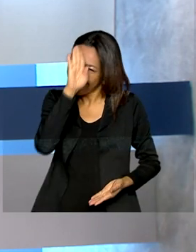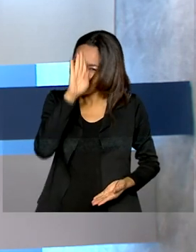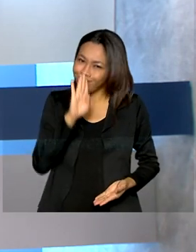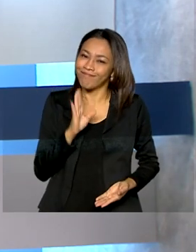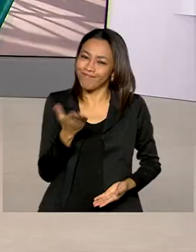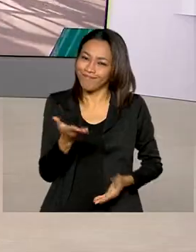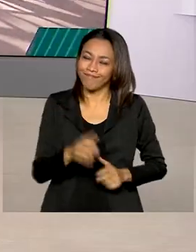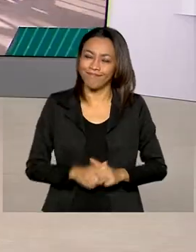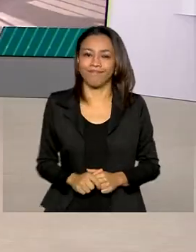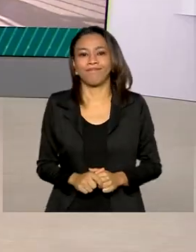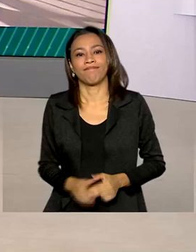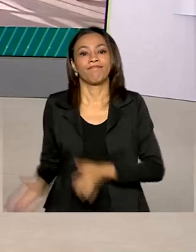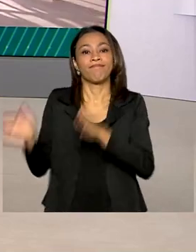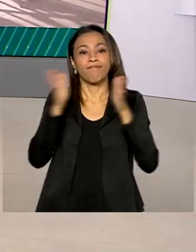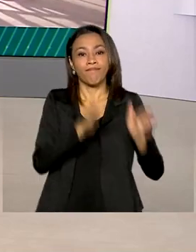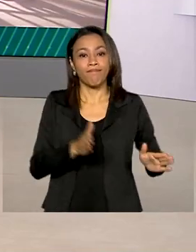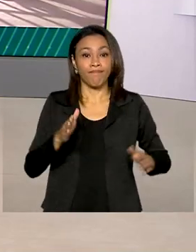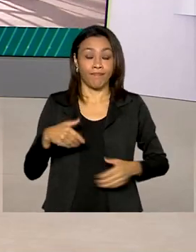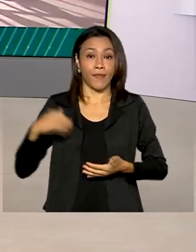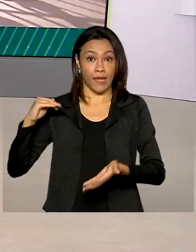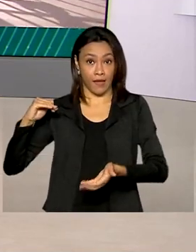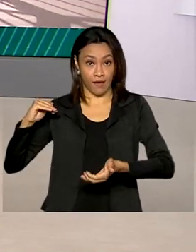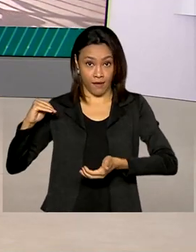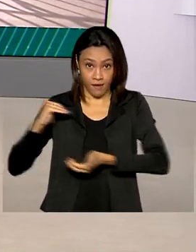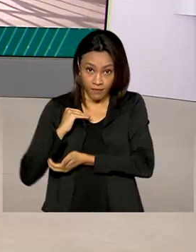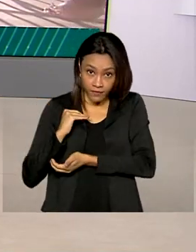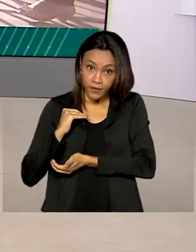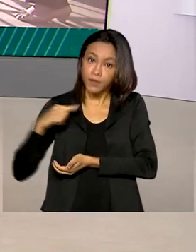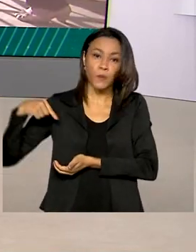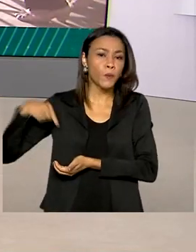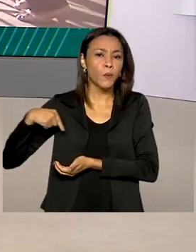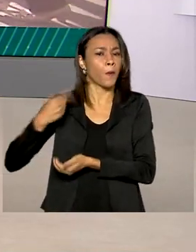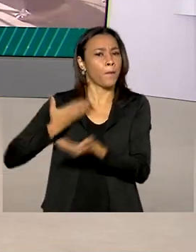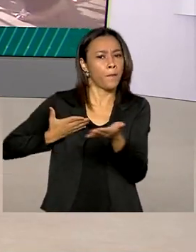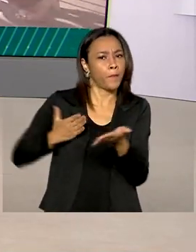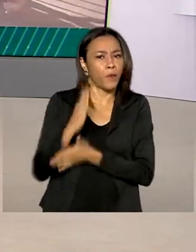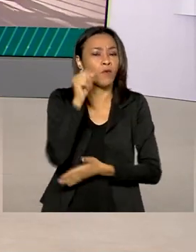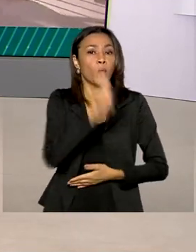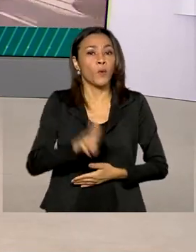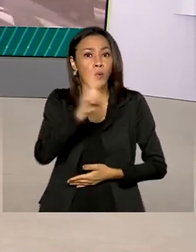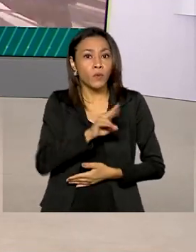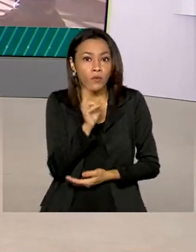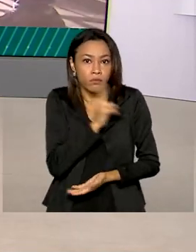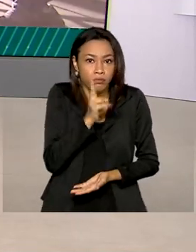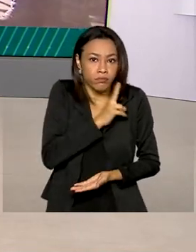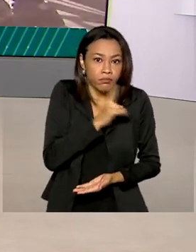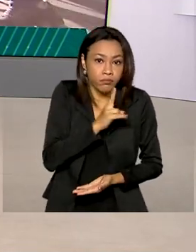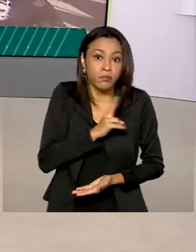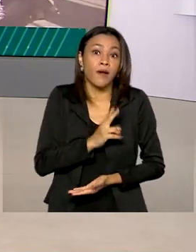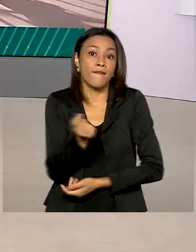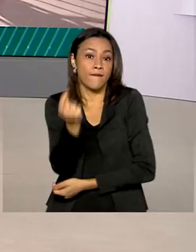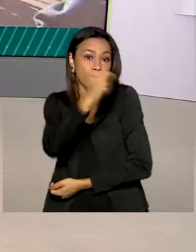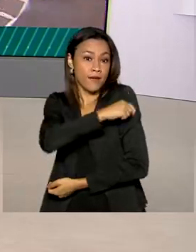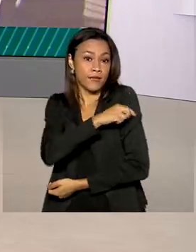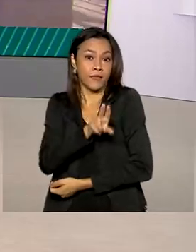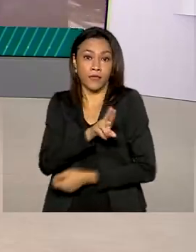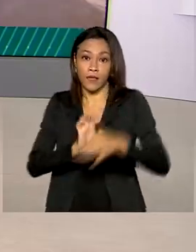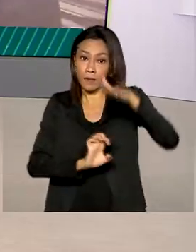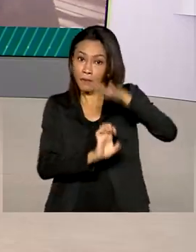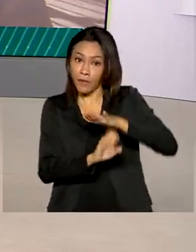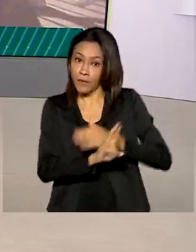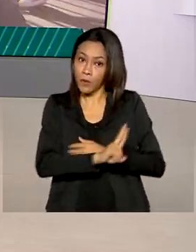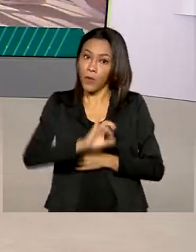de graça. A Agência Nacional de Vigilância Sanitária aprovou o uso emergencial da vacina da Janssen. A Anvisa